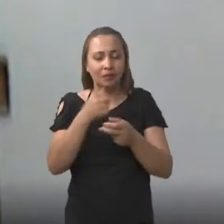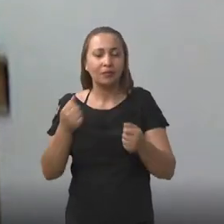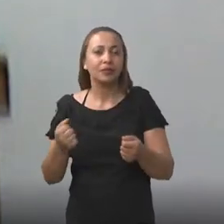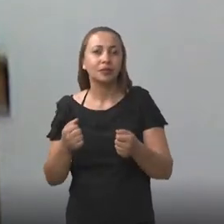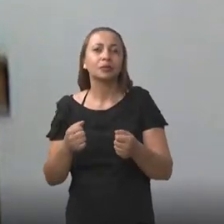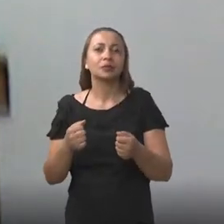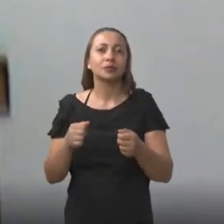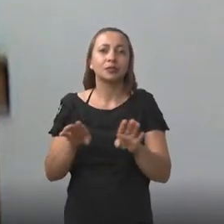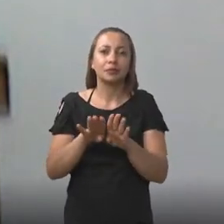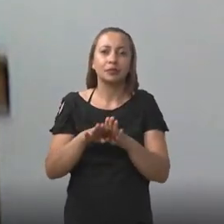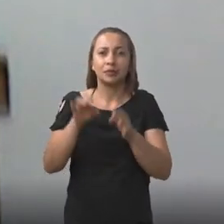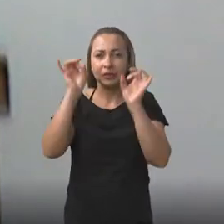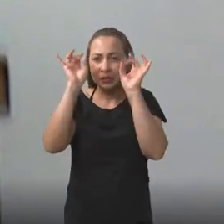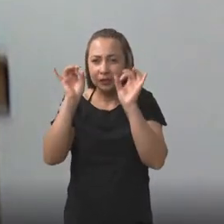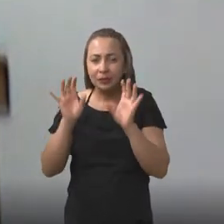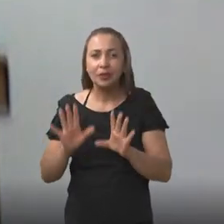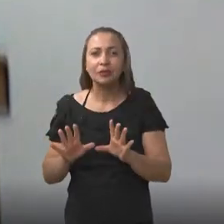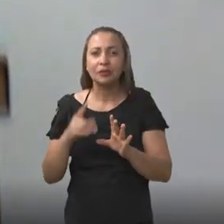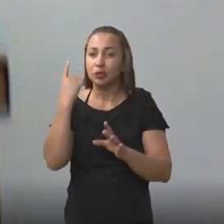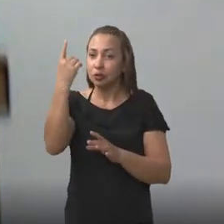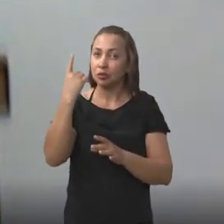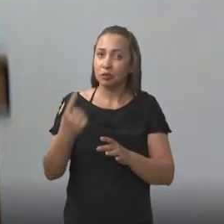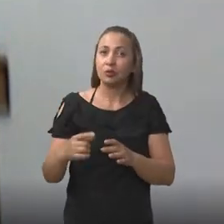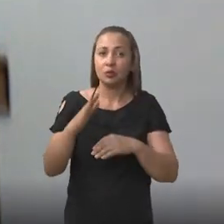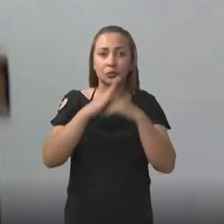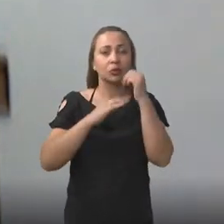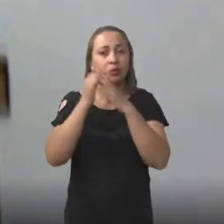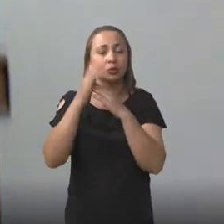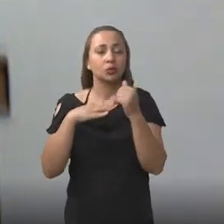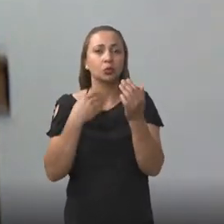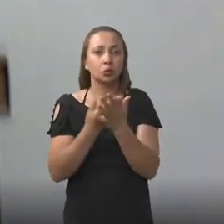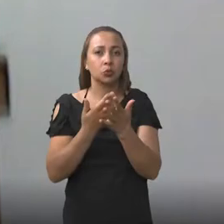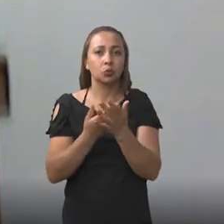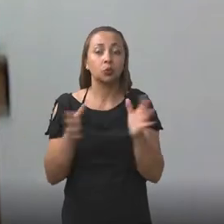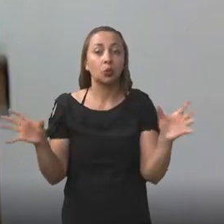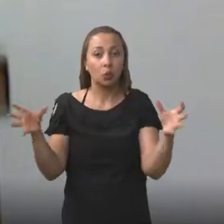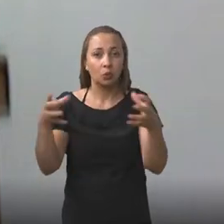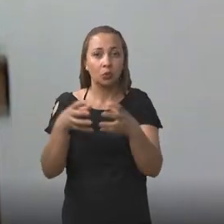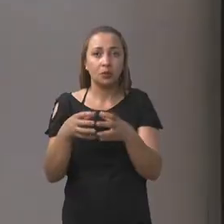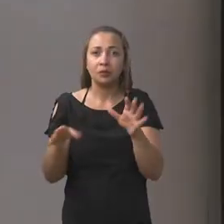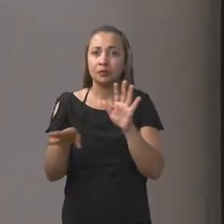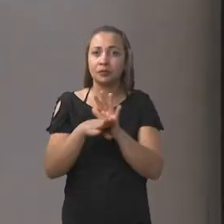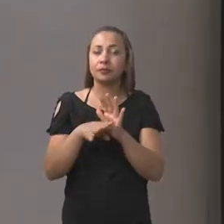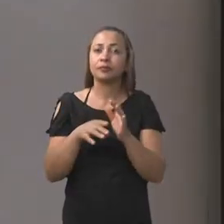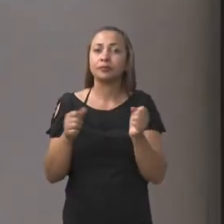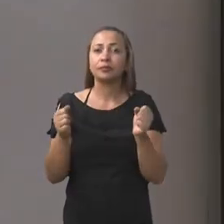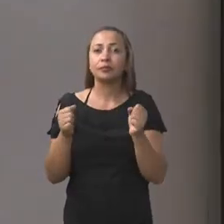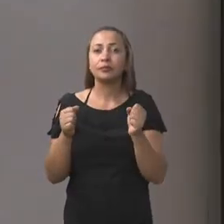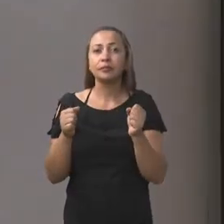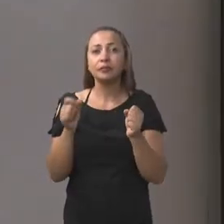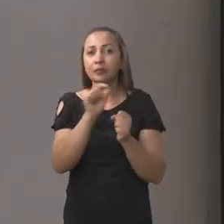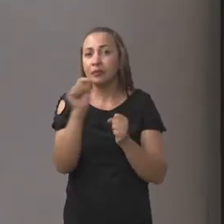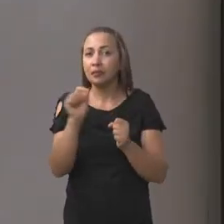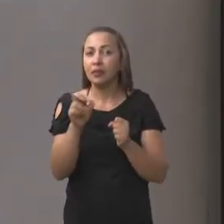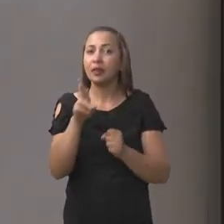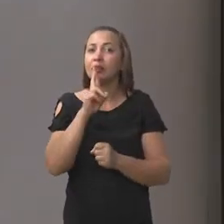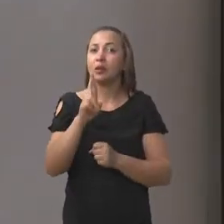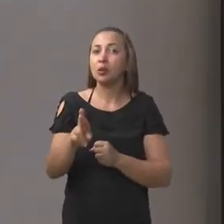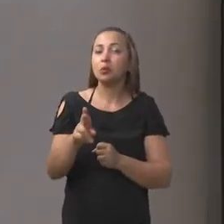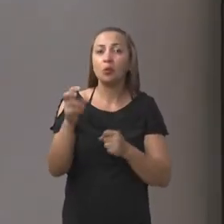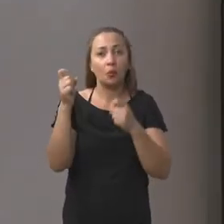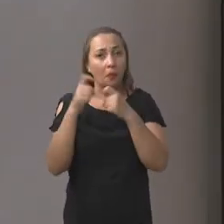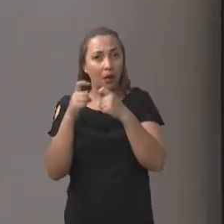várias questões bem específicas desses profissionais o estudo contempla. E até então, quem